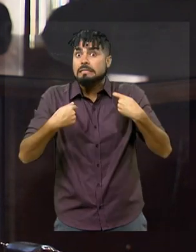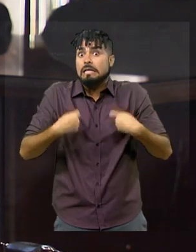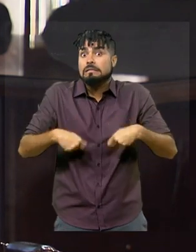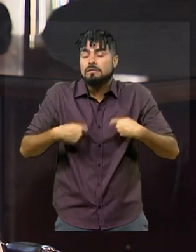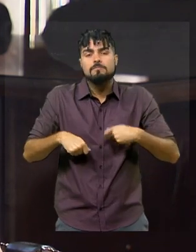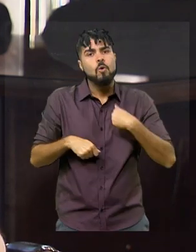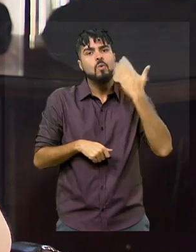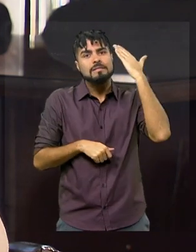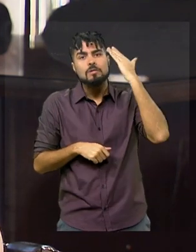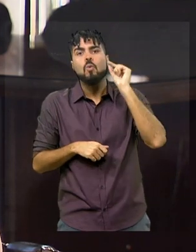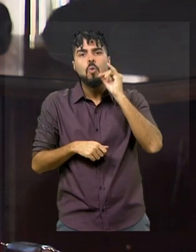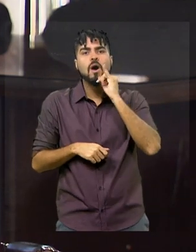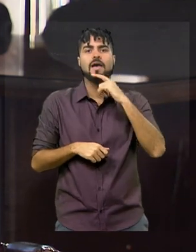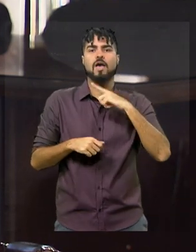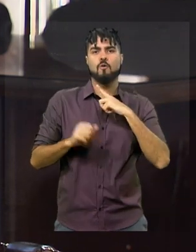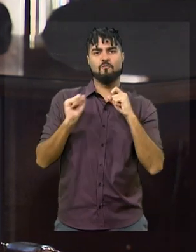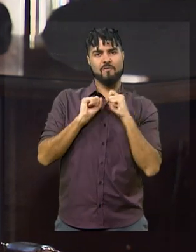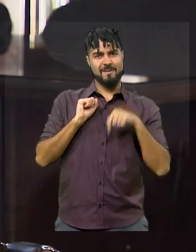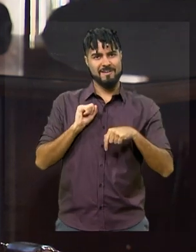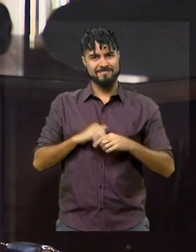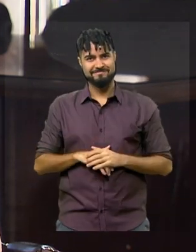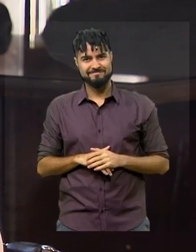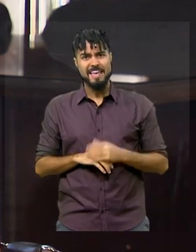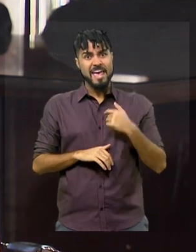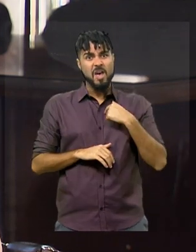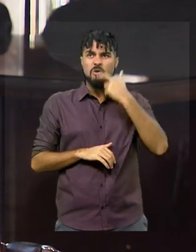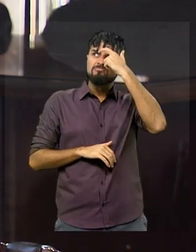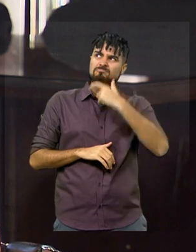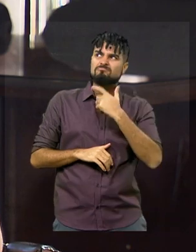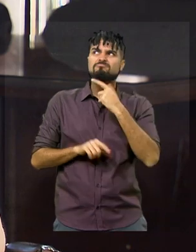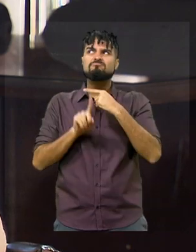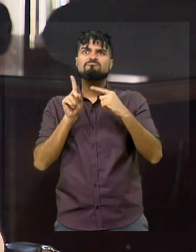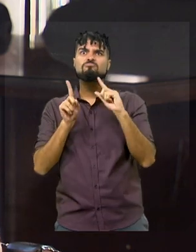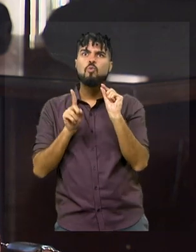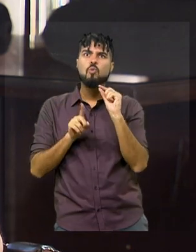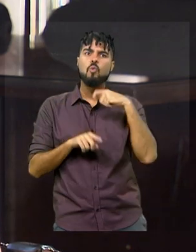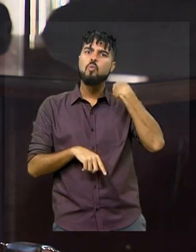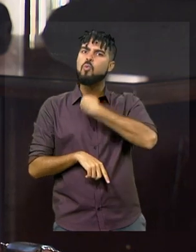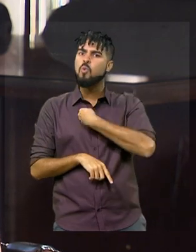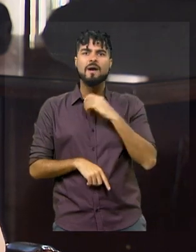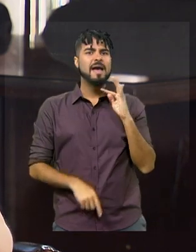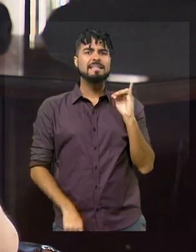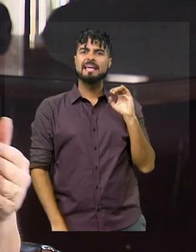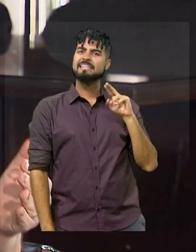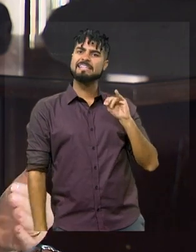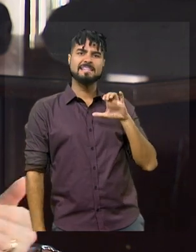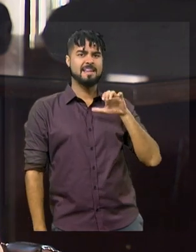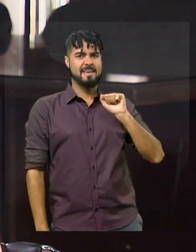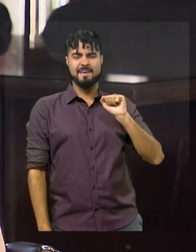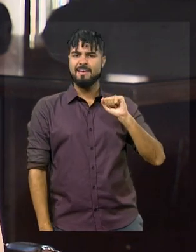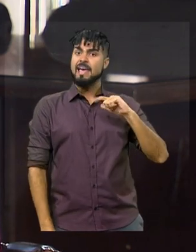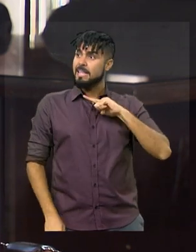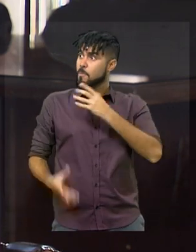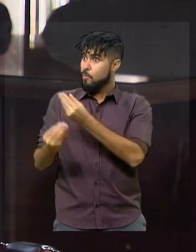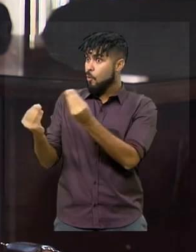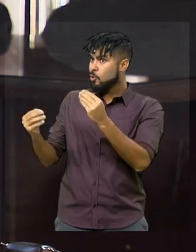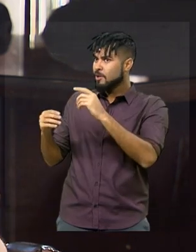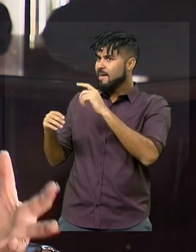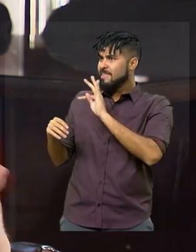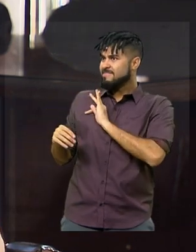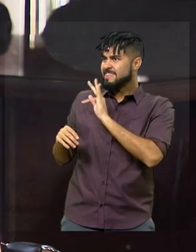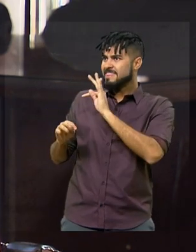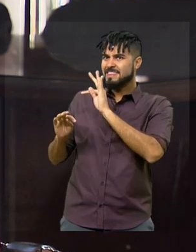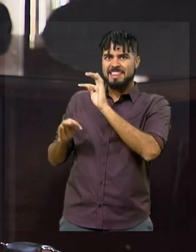que estou fazendo. Então, eu acho que eu venho um pouquinho, Rosinha, aqui como técnica, eu me enxergo muito como técnica, como muitos técnicos que estão aqui.